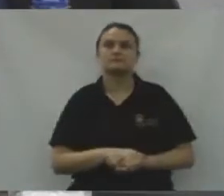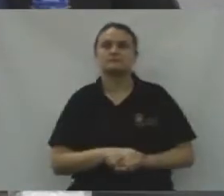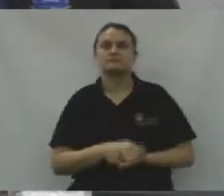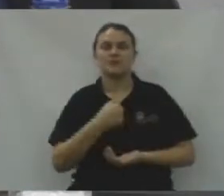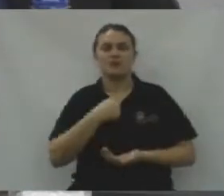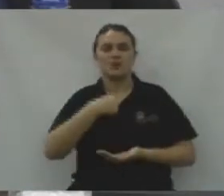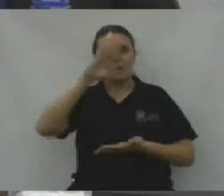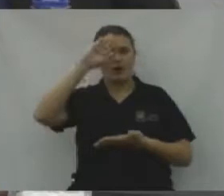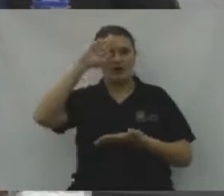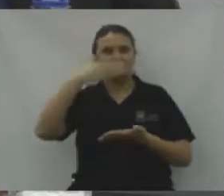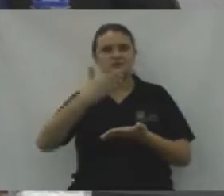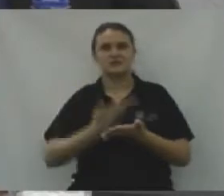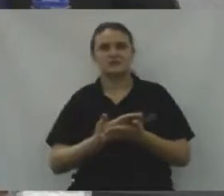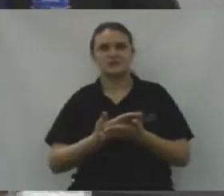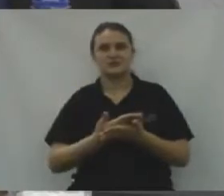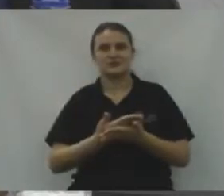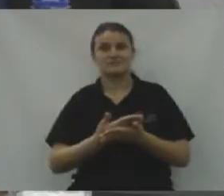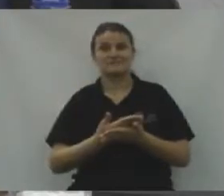Eu acredito que...